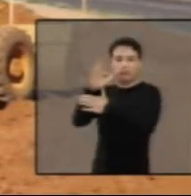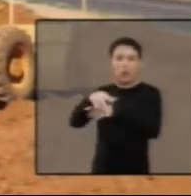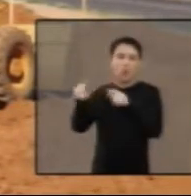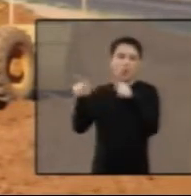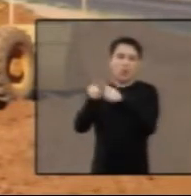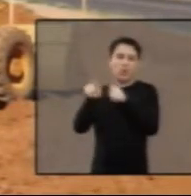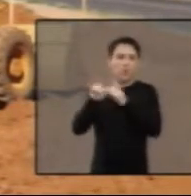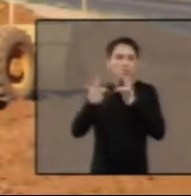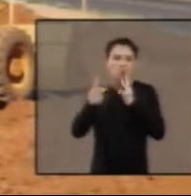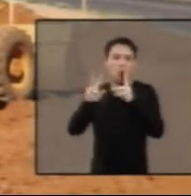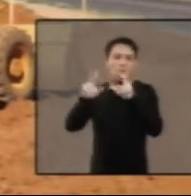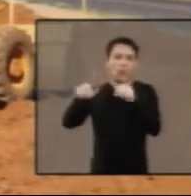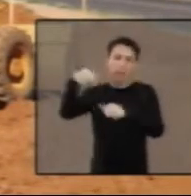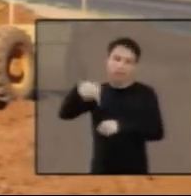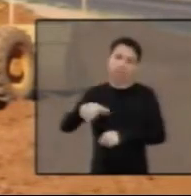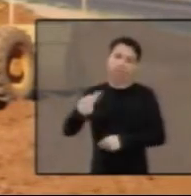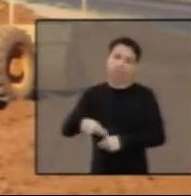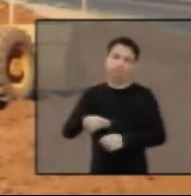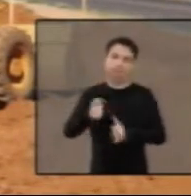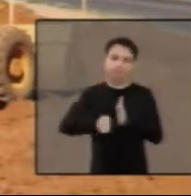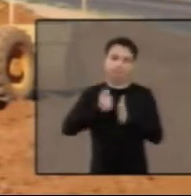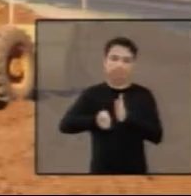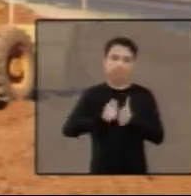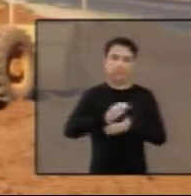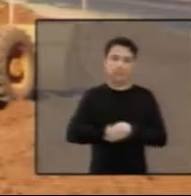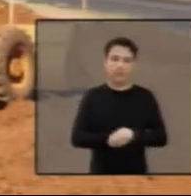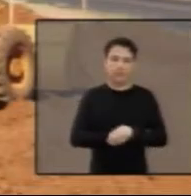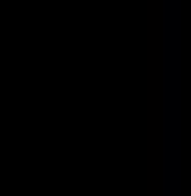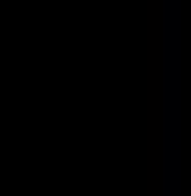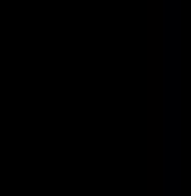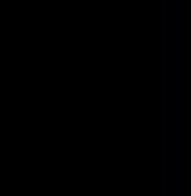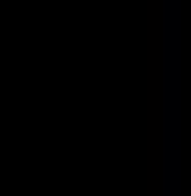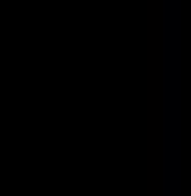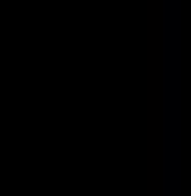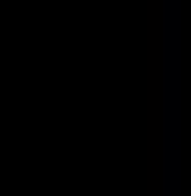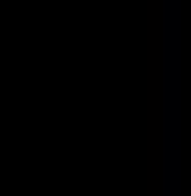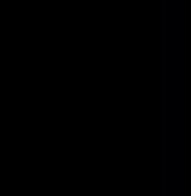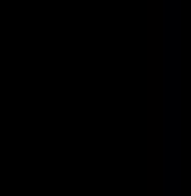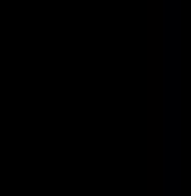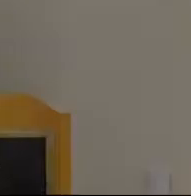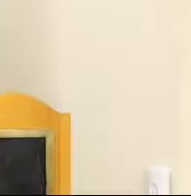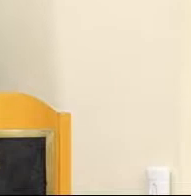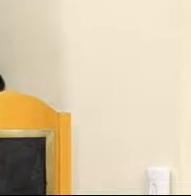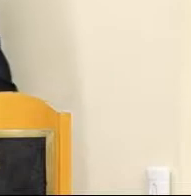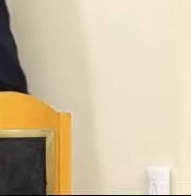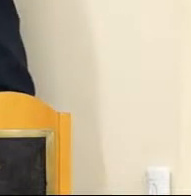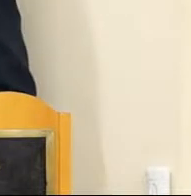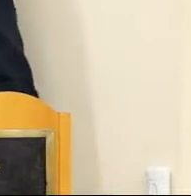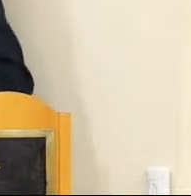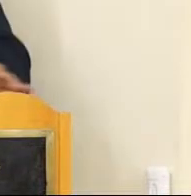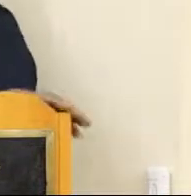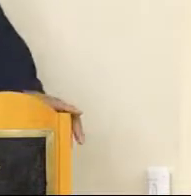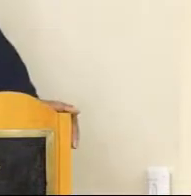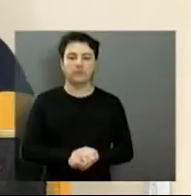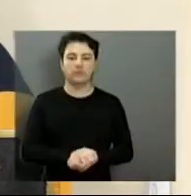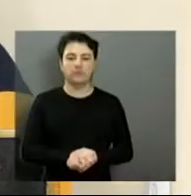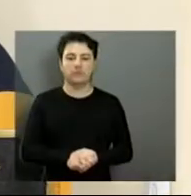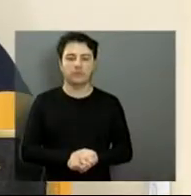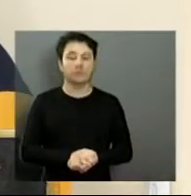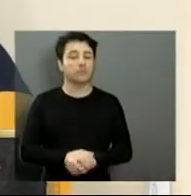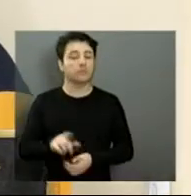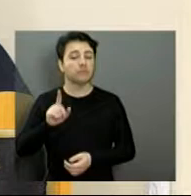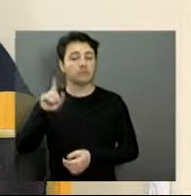as nossas nascentes, não só essa aqui, mas todas no nosso município. Gente, então é isso, essa obra,